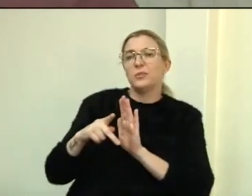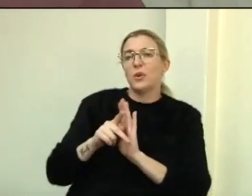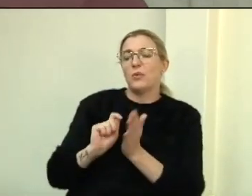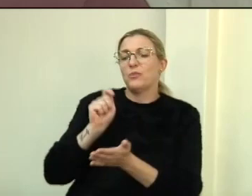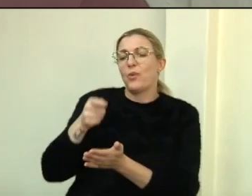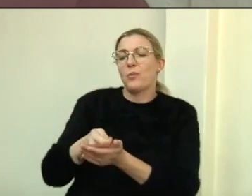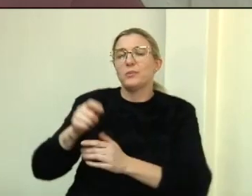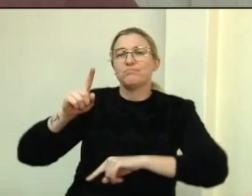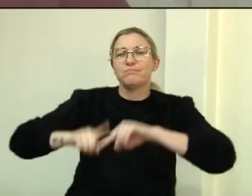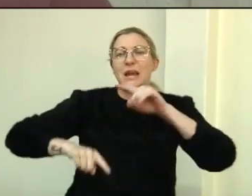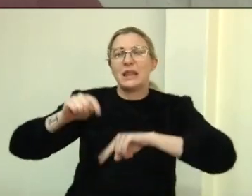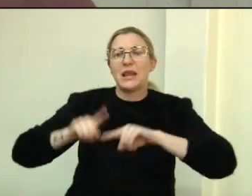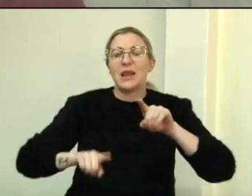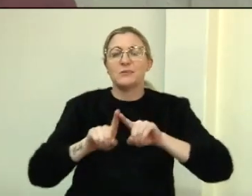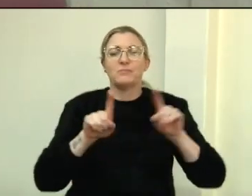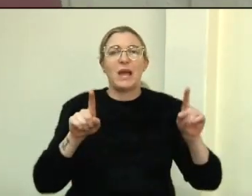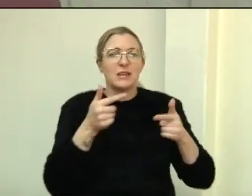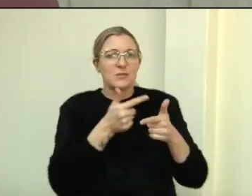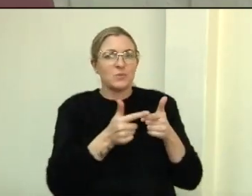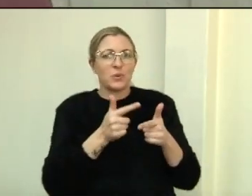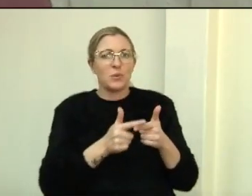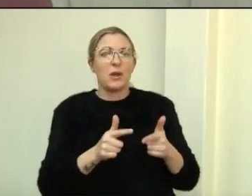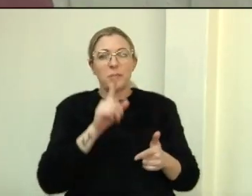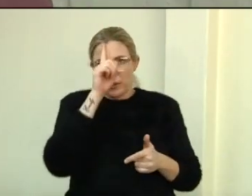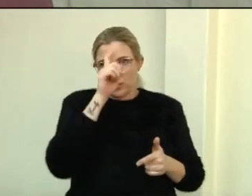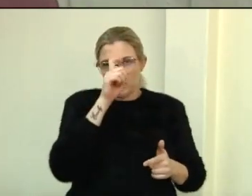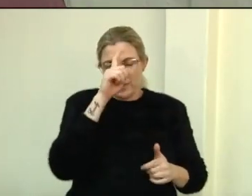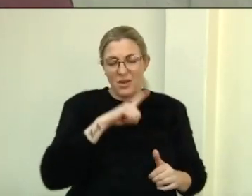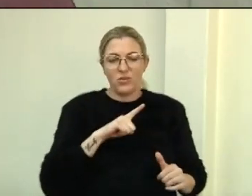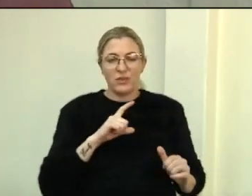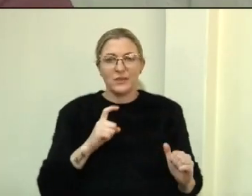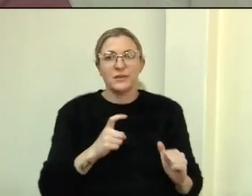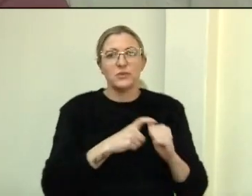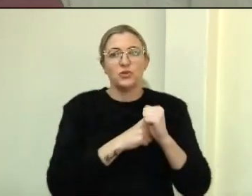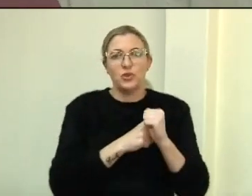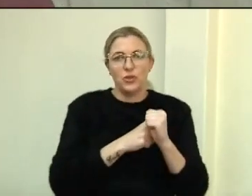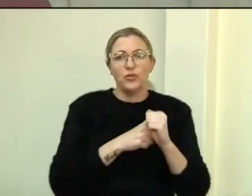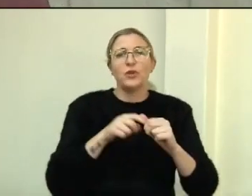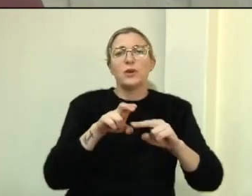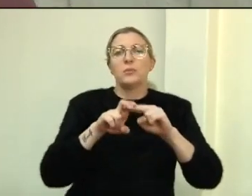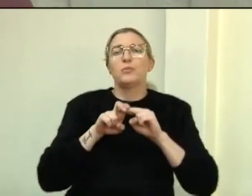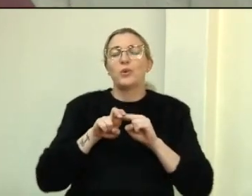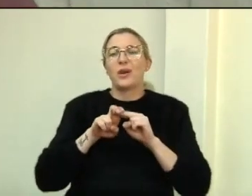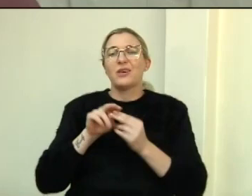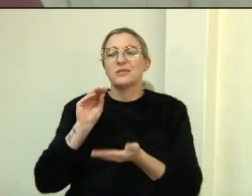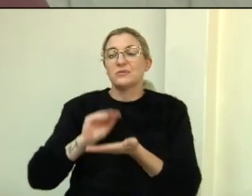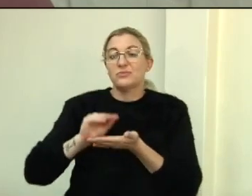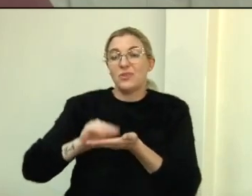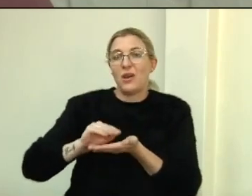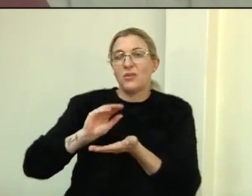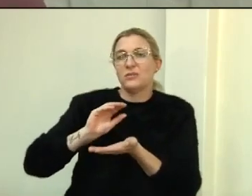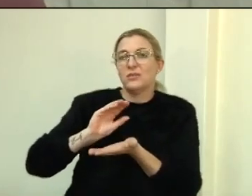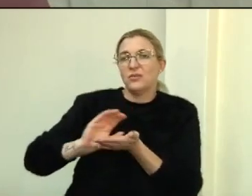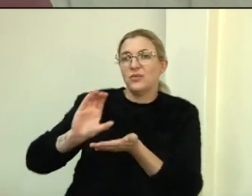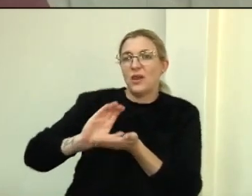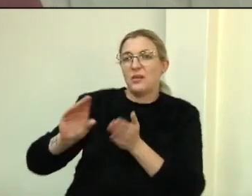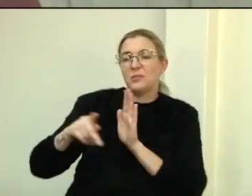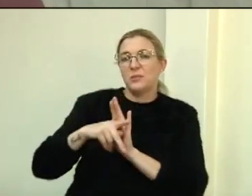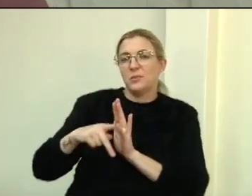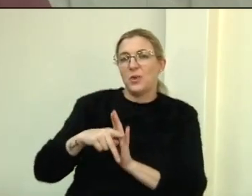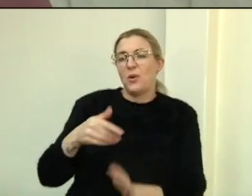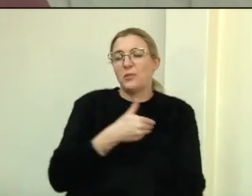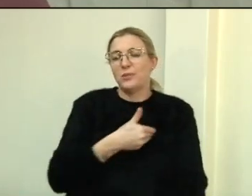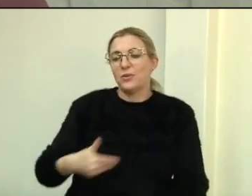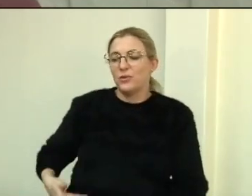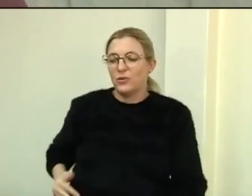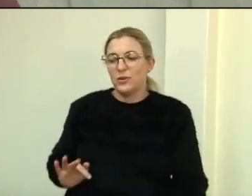infelizmente a tabela SUS é defasada por todos os governos a nível federal, que já passaram, e infelizmente nenhum cumpre com a promessa de sua